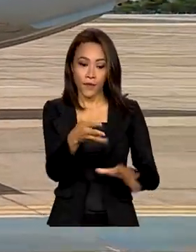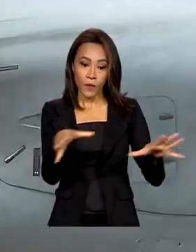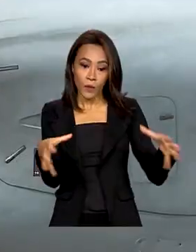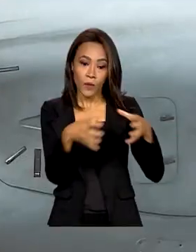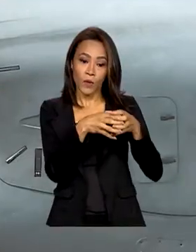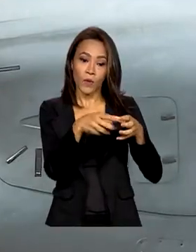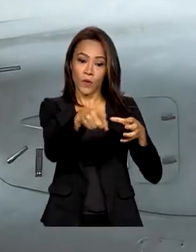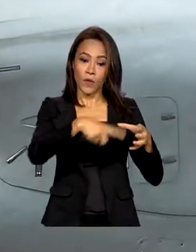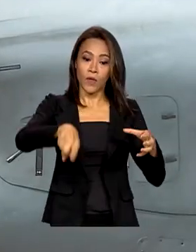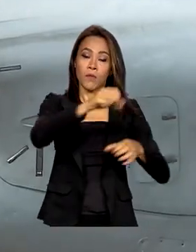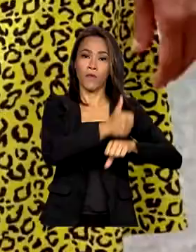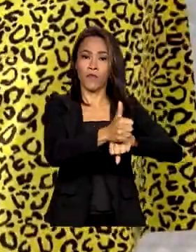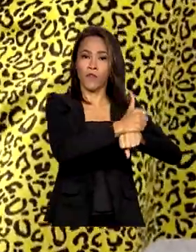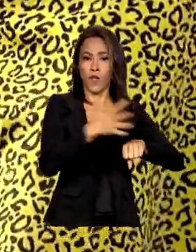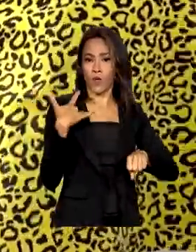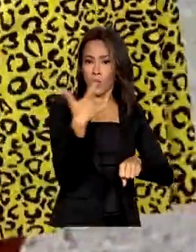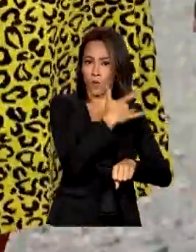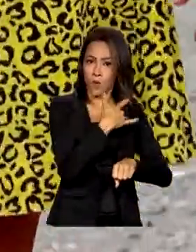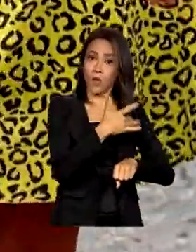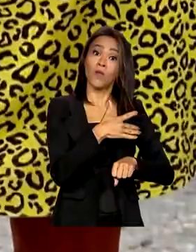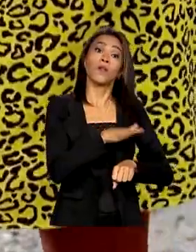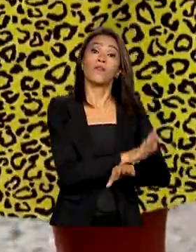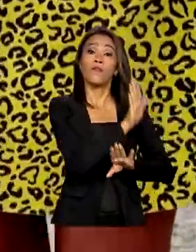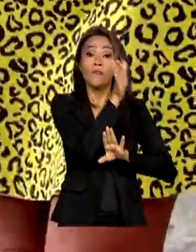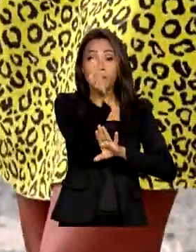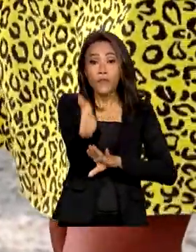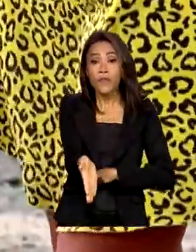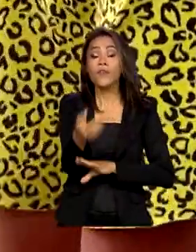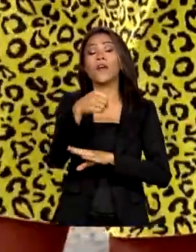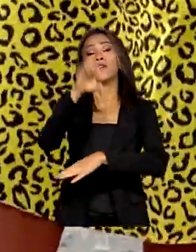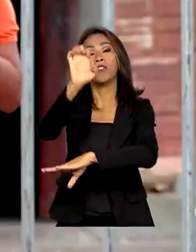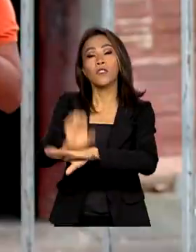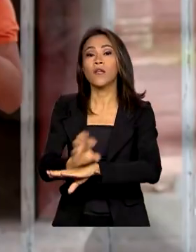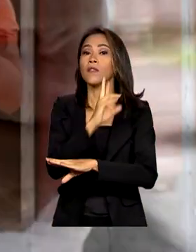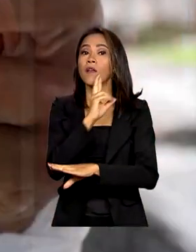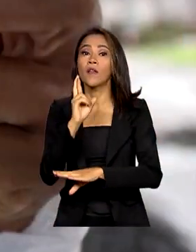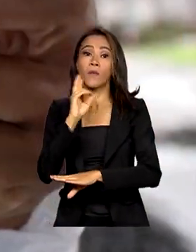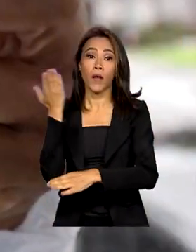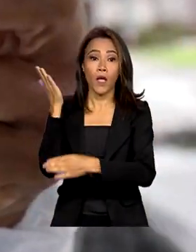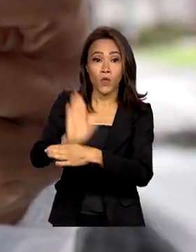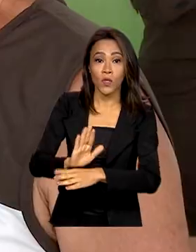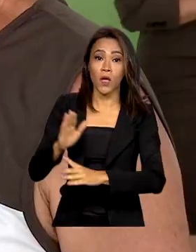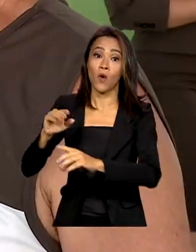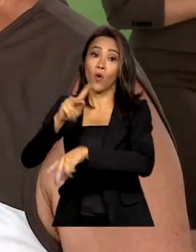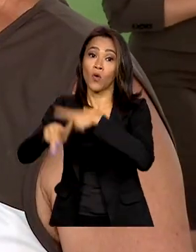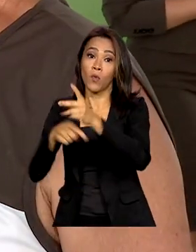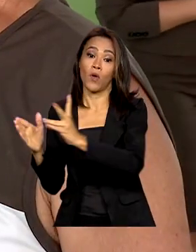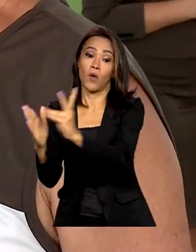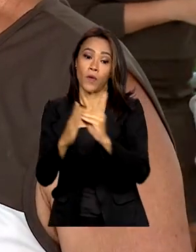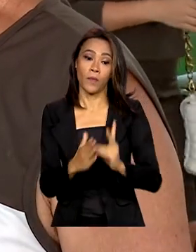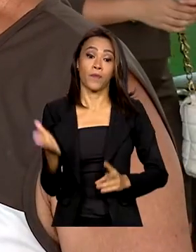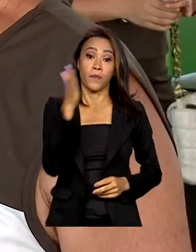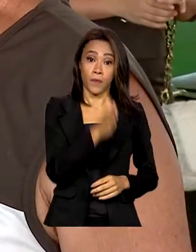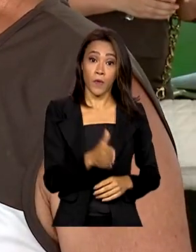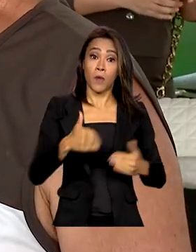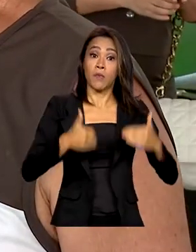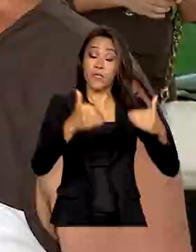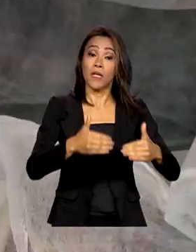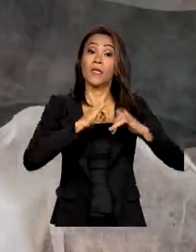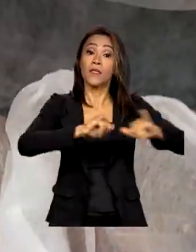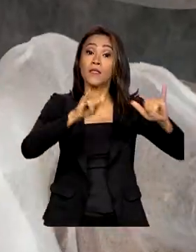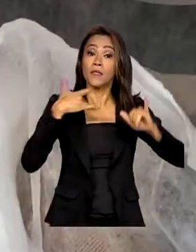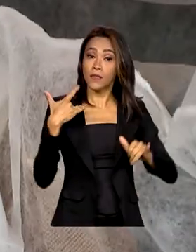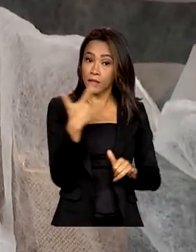SUS embarca para Roraima para socorrer o povo Yanomami. Ministério da Saúde vai lançar campanha para incentivar a